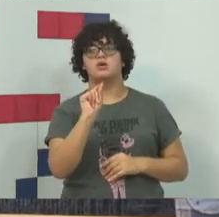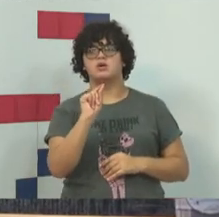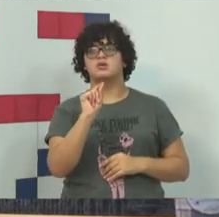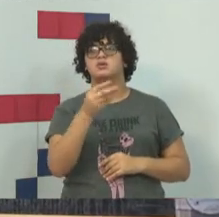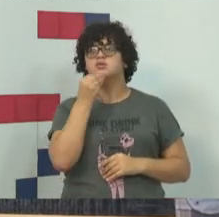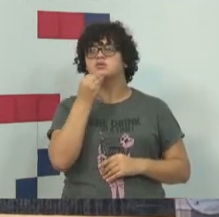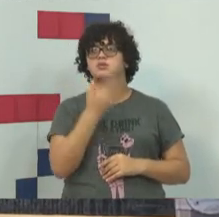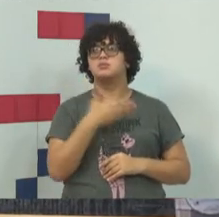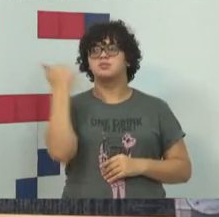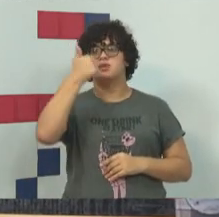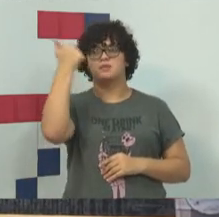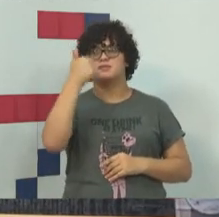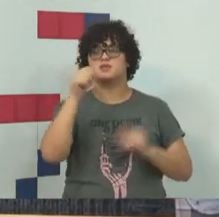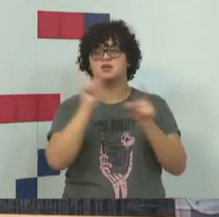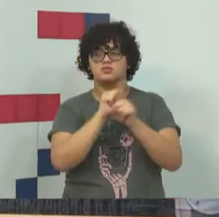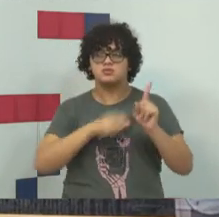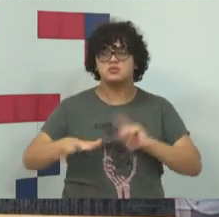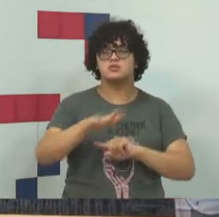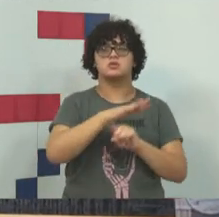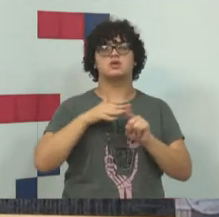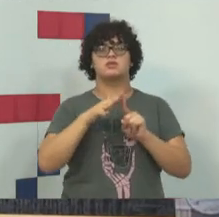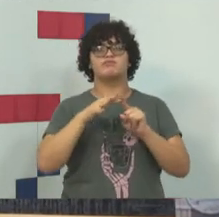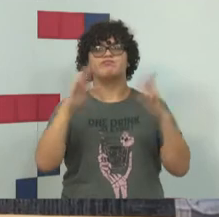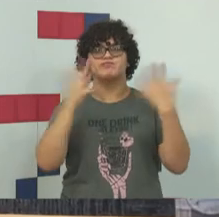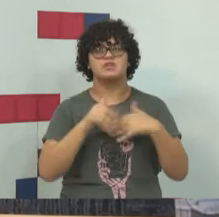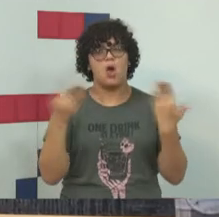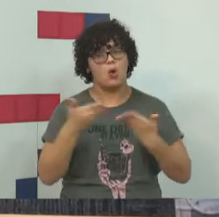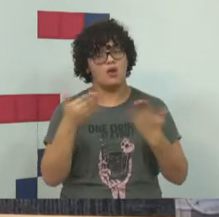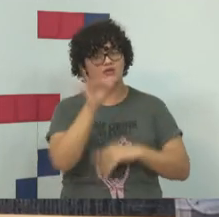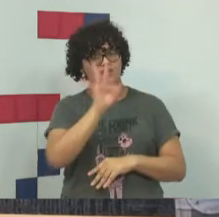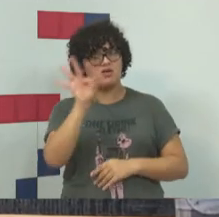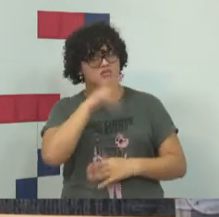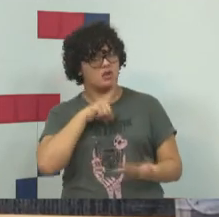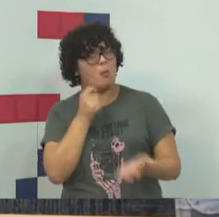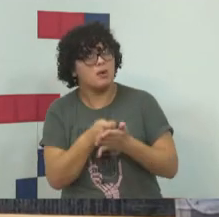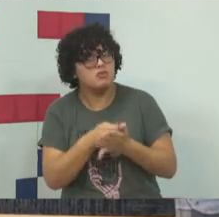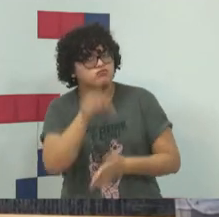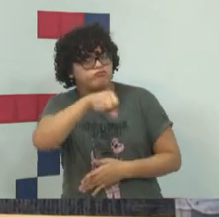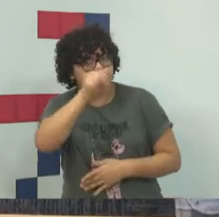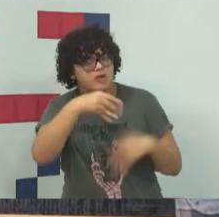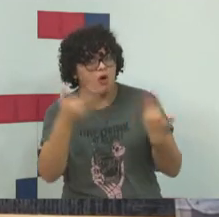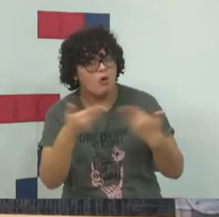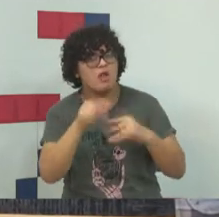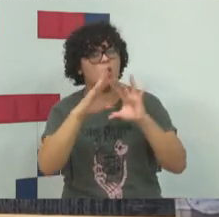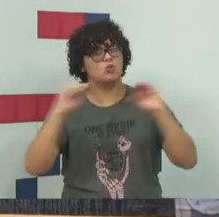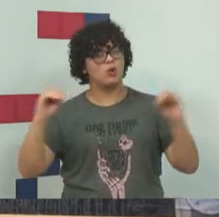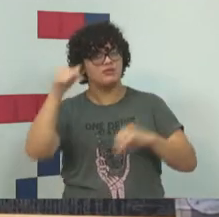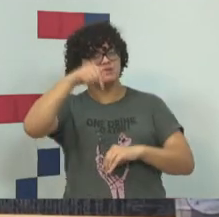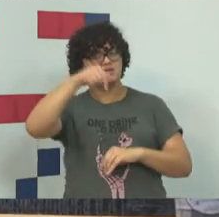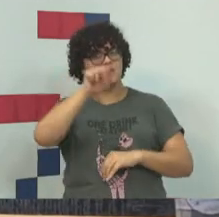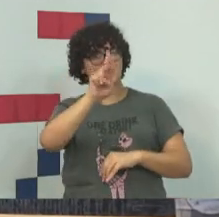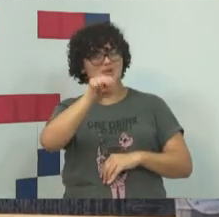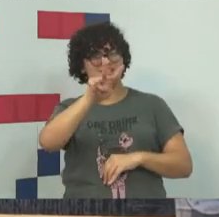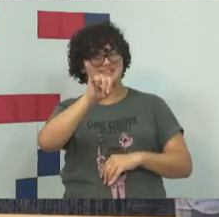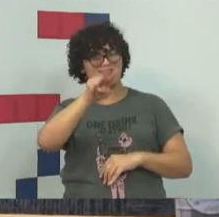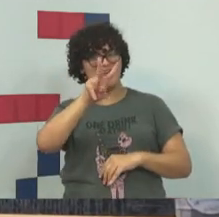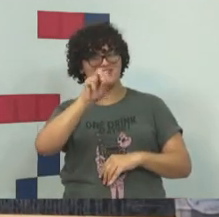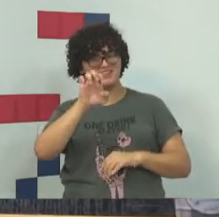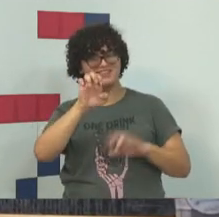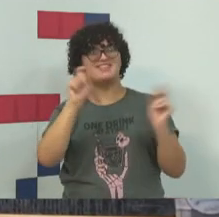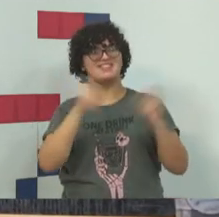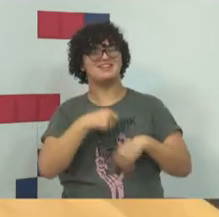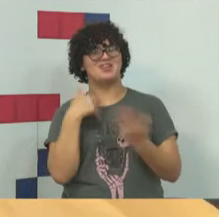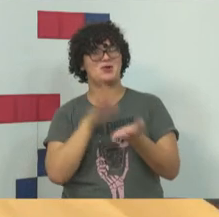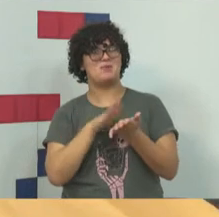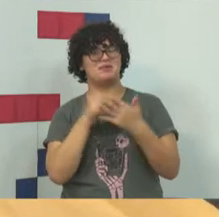para que a sociedade não fique desamparada. Nós, da academia, temos essa obrigação, e a Uninove está cumprindo essa tarefa.